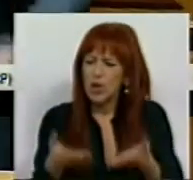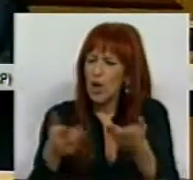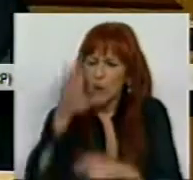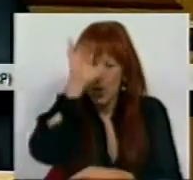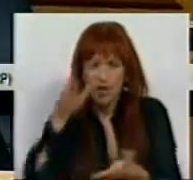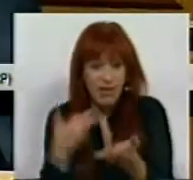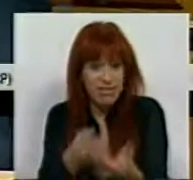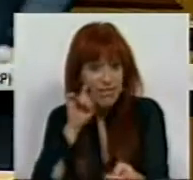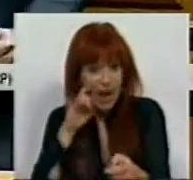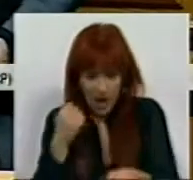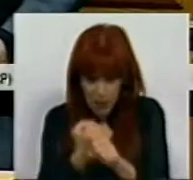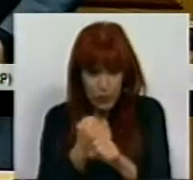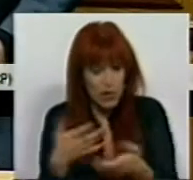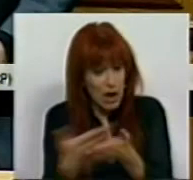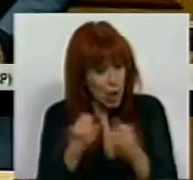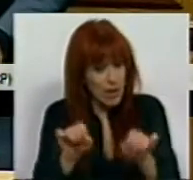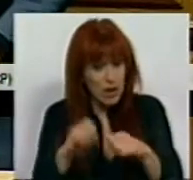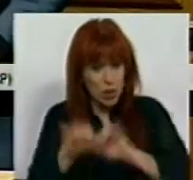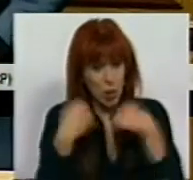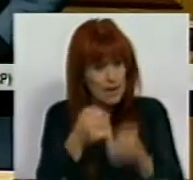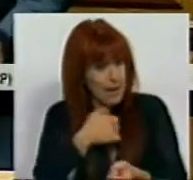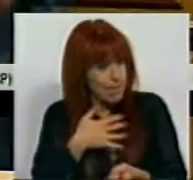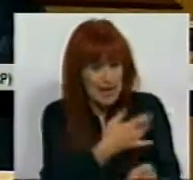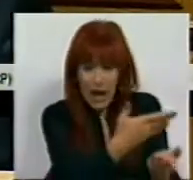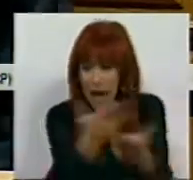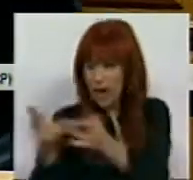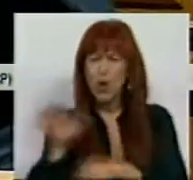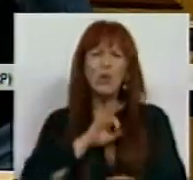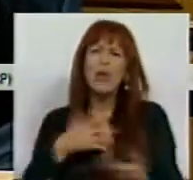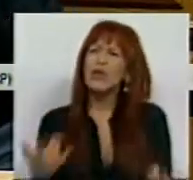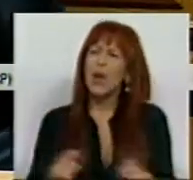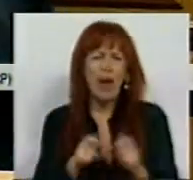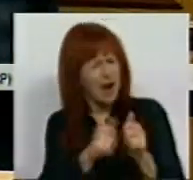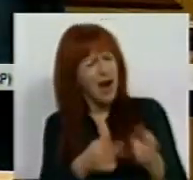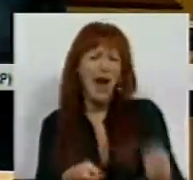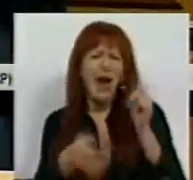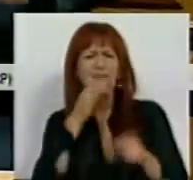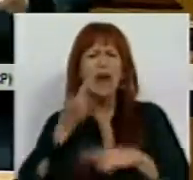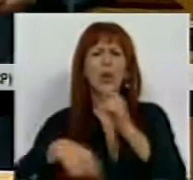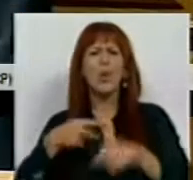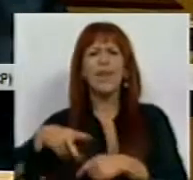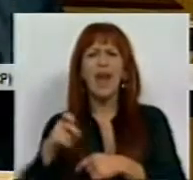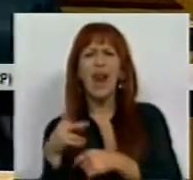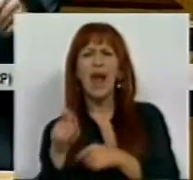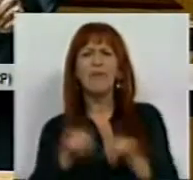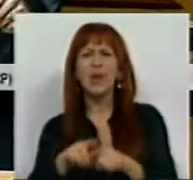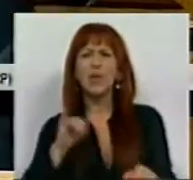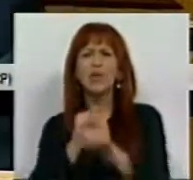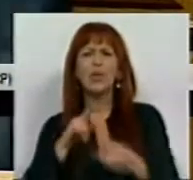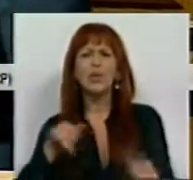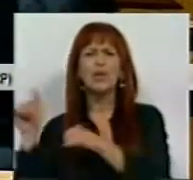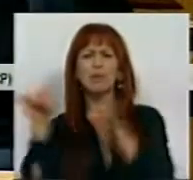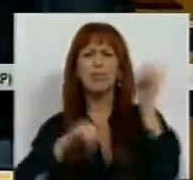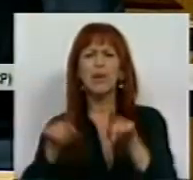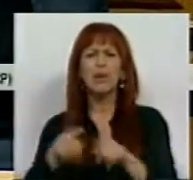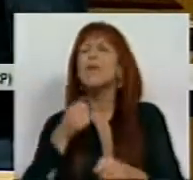do Estado para garantir a função económica e social dessas empresas. Os senhores agora a seguir vão falar da nave e da gestão de tráfego aéreo e